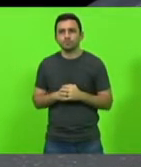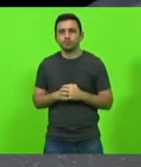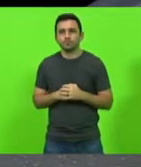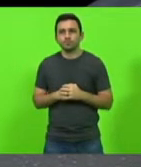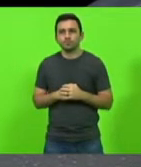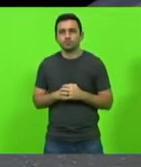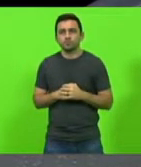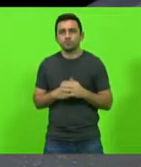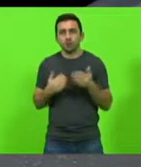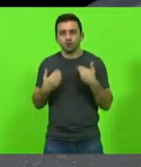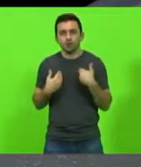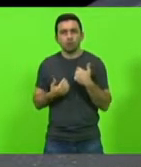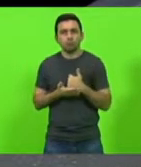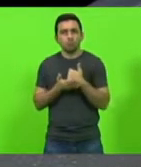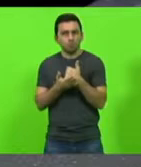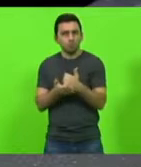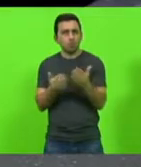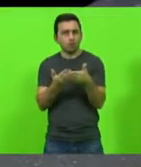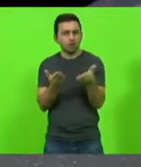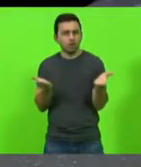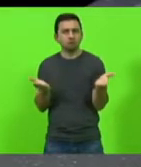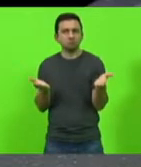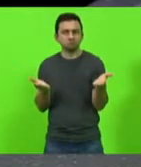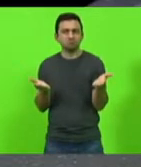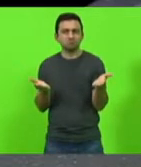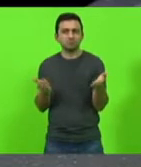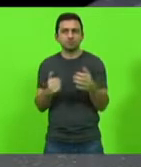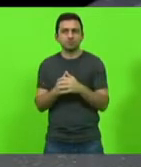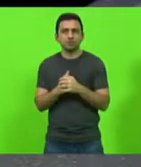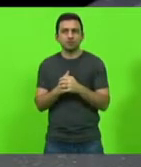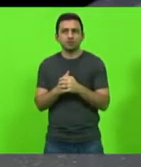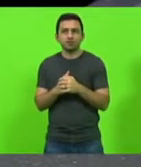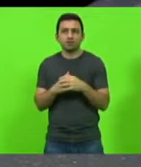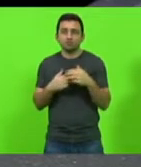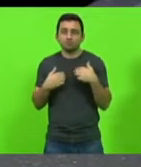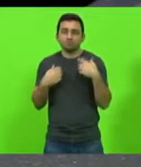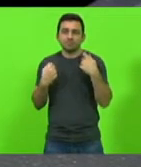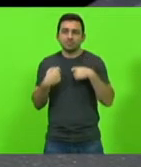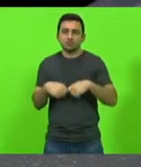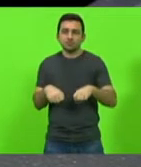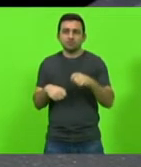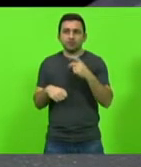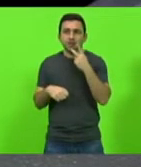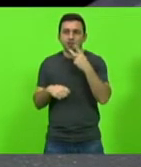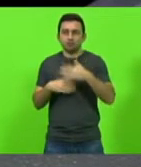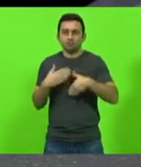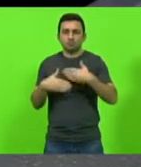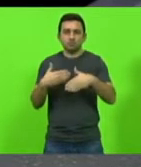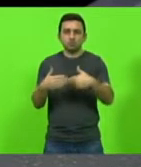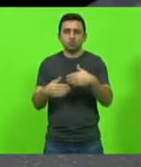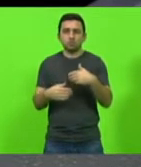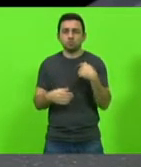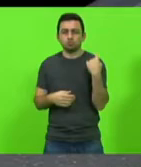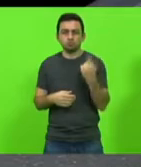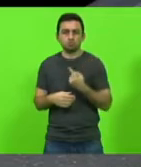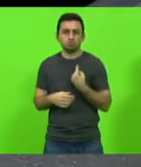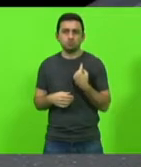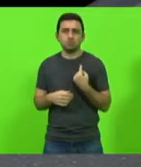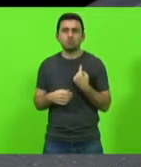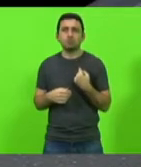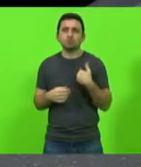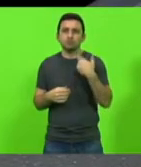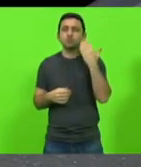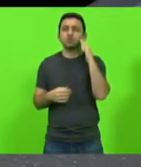e contribuíram muito tanto é que quase que nem precisa colocar o encaminhamento nosso mas eu